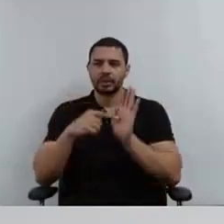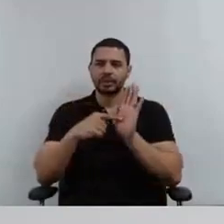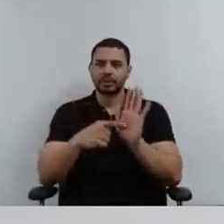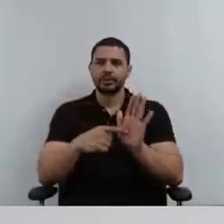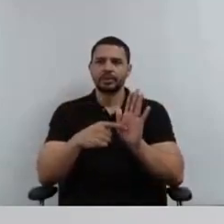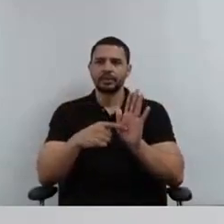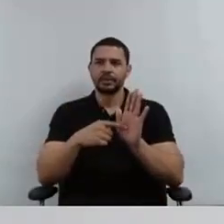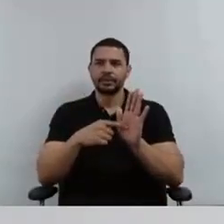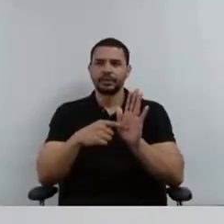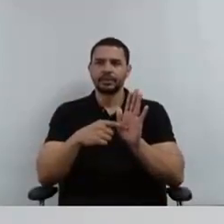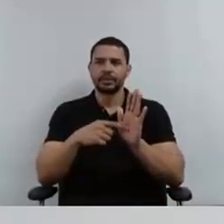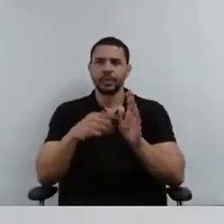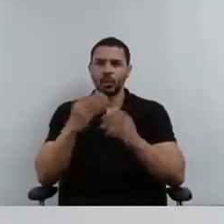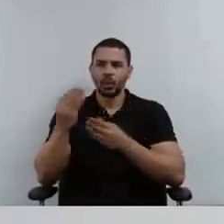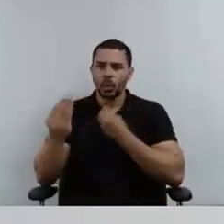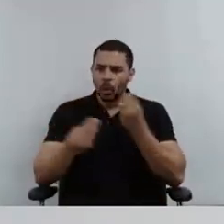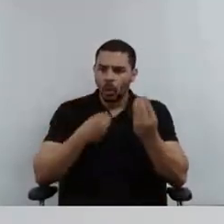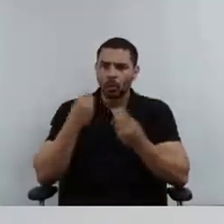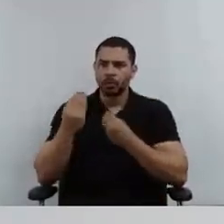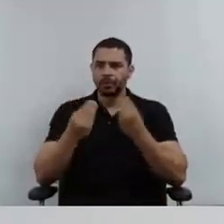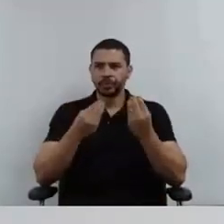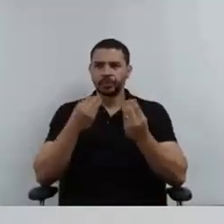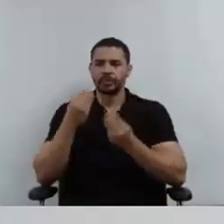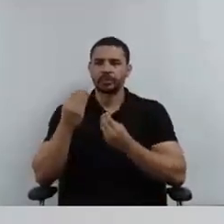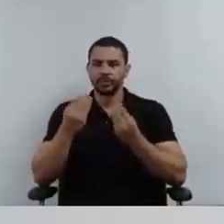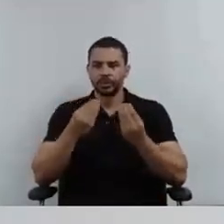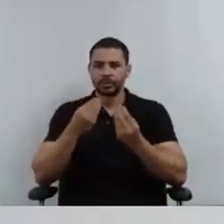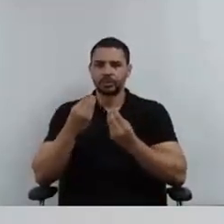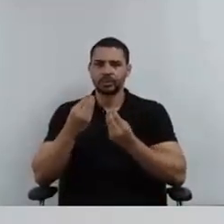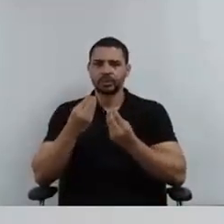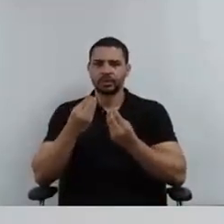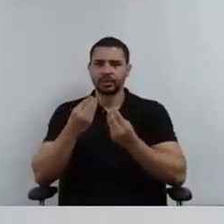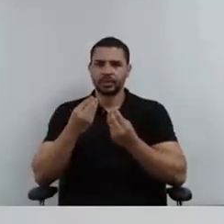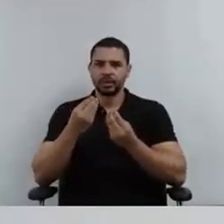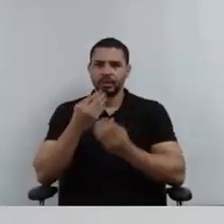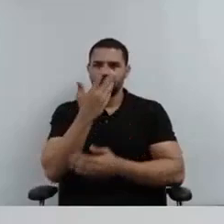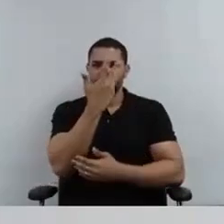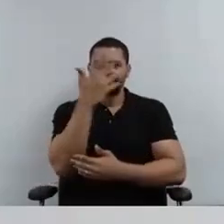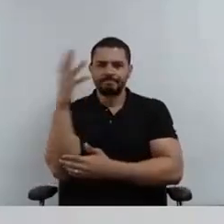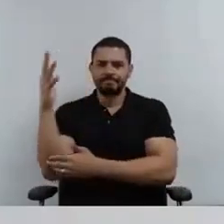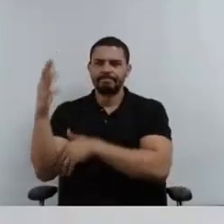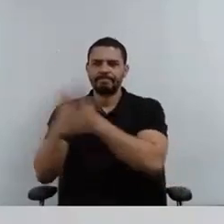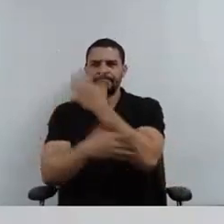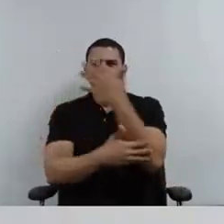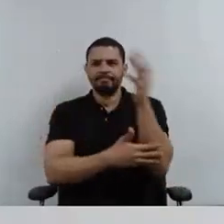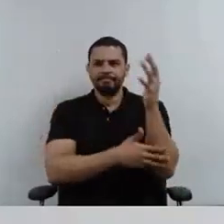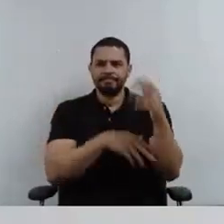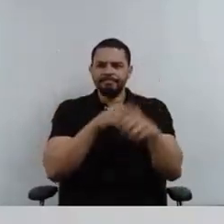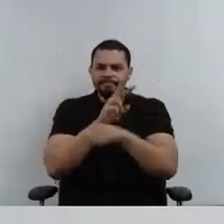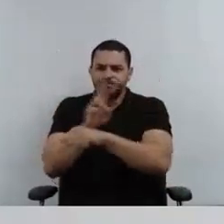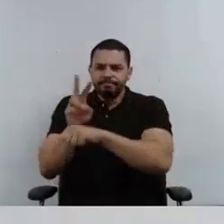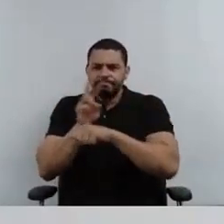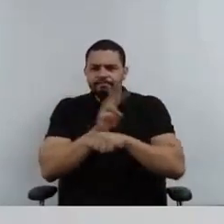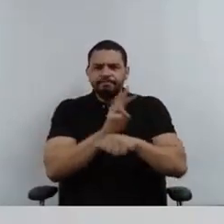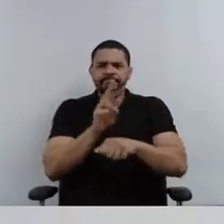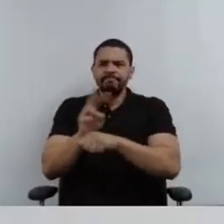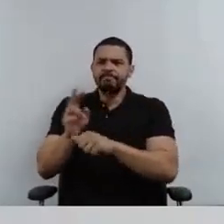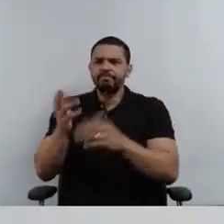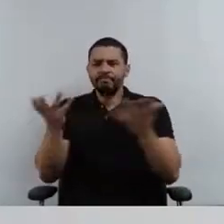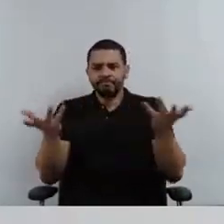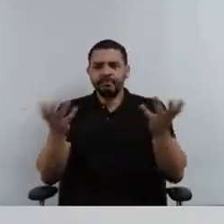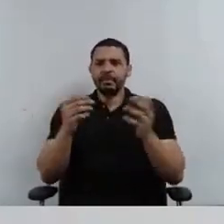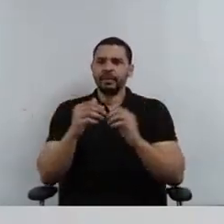de São Paulo com relação à atuação no meio ambiente. Então, concluindo aqui os principais informes por parte da